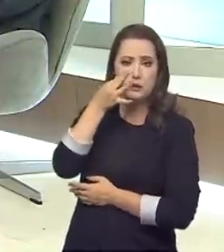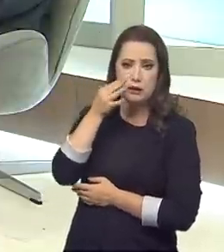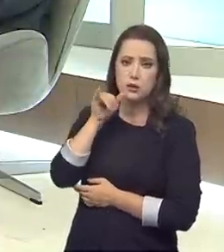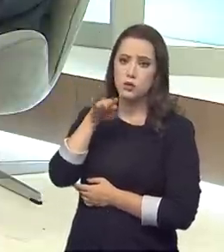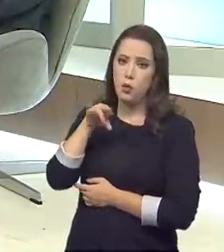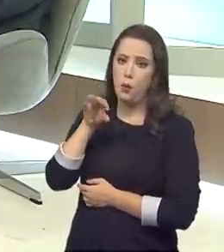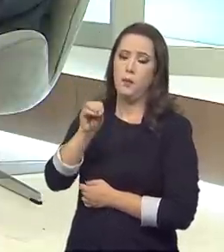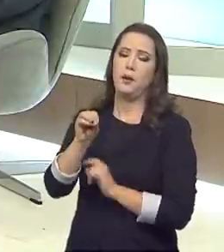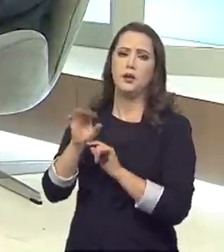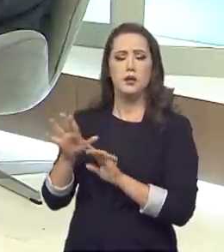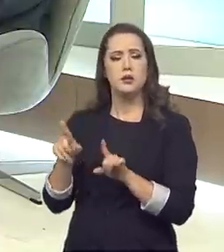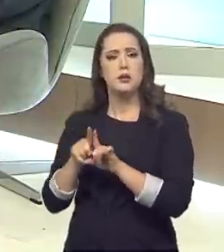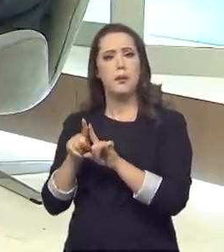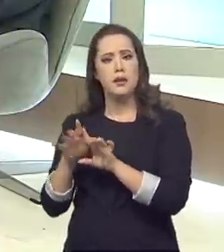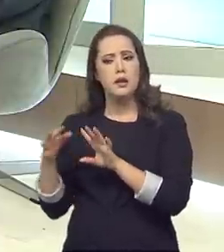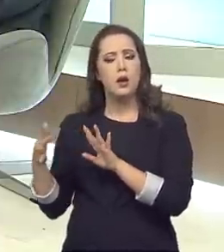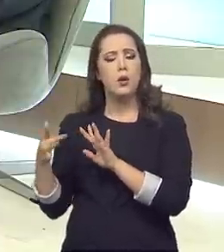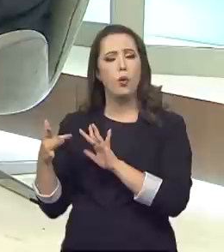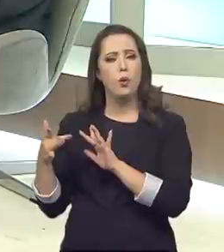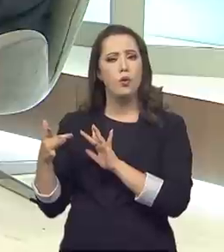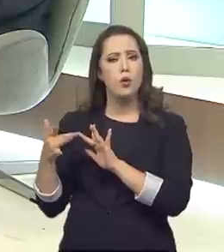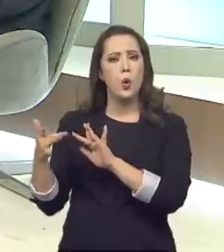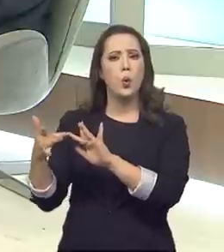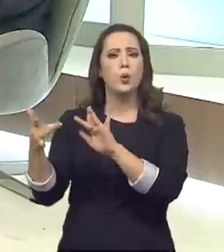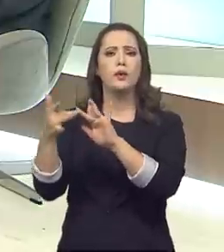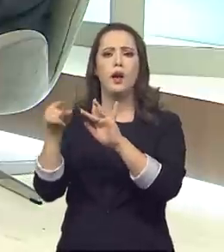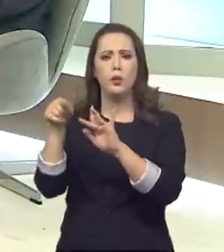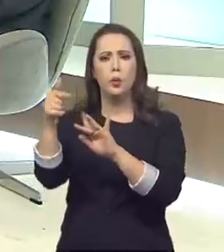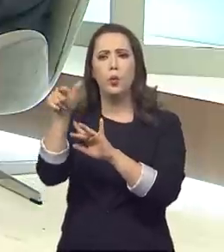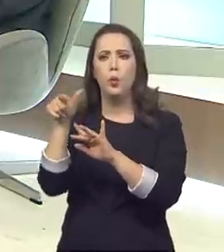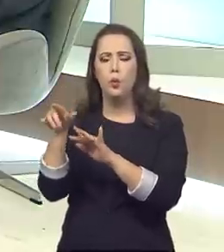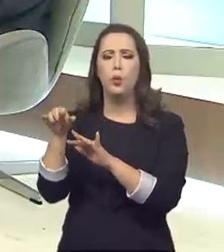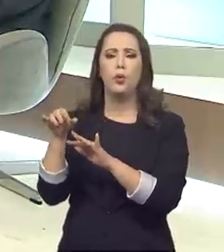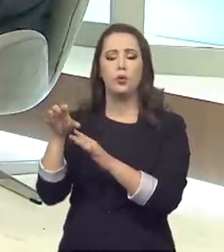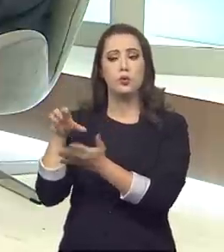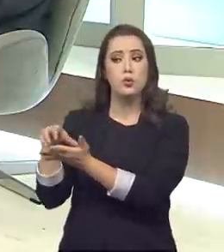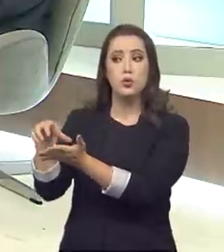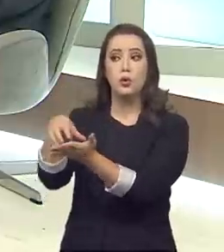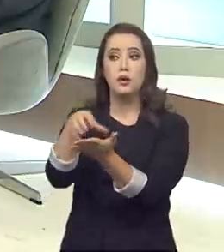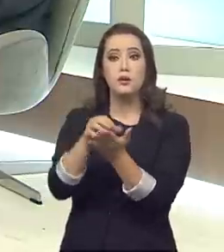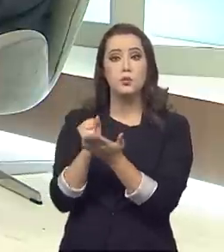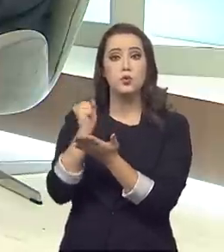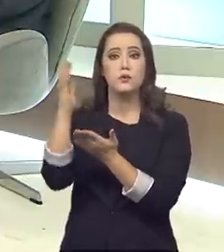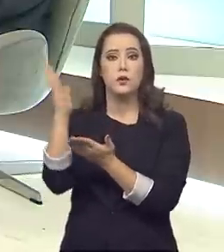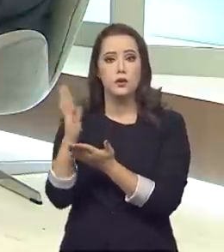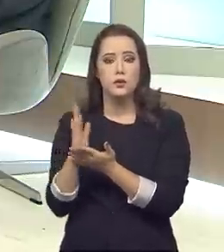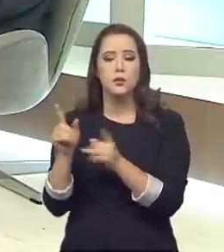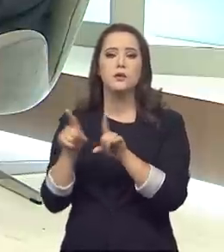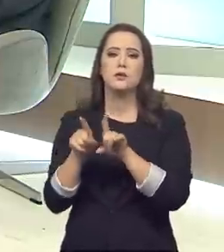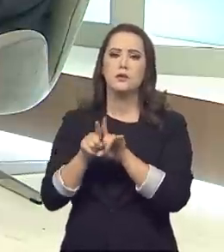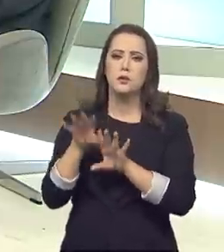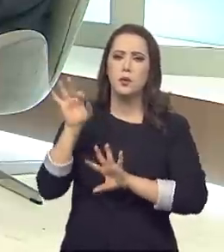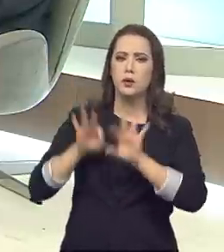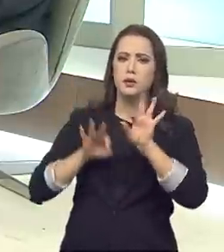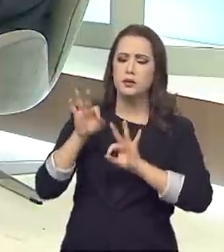organismos internacionais, da inserção no mercado externo, da importância disso. Então, eu queria que o senhor